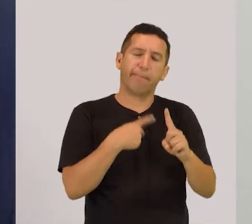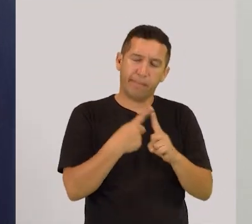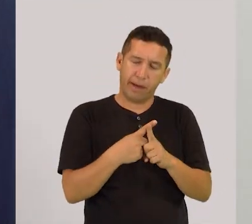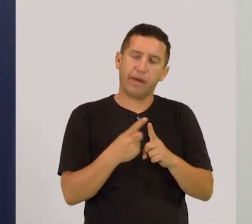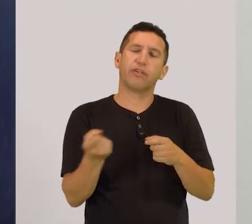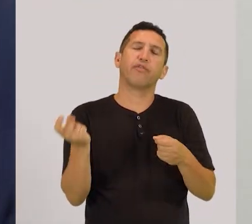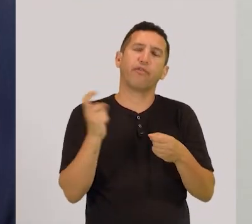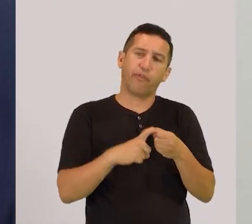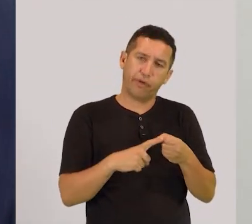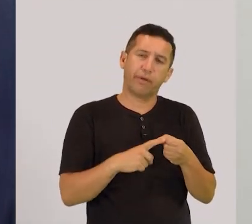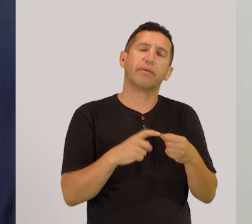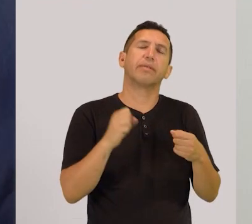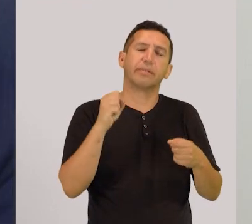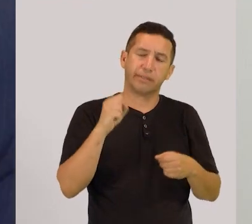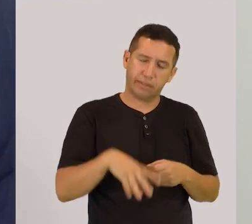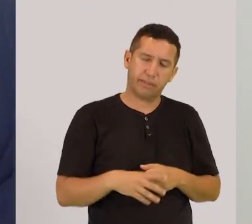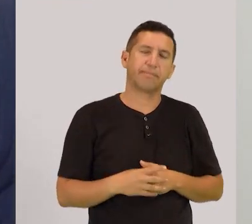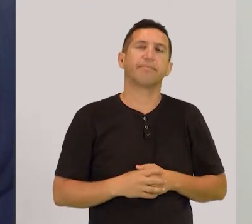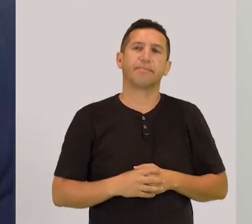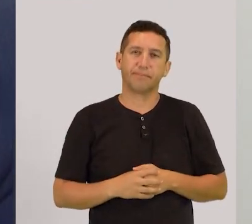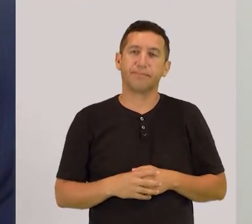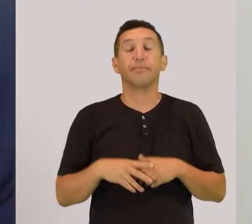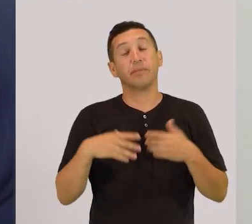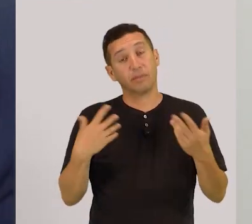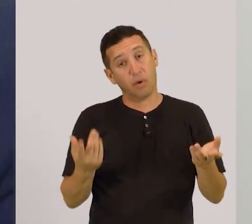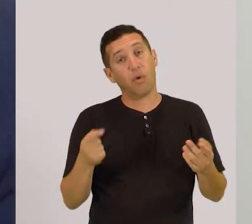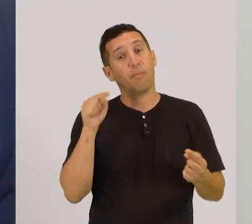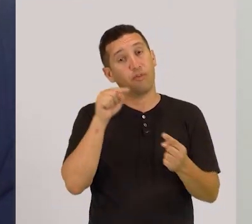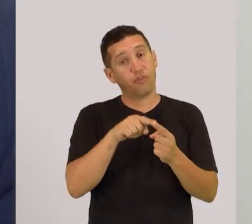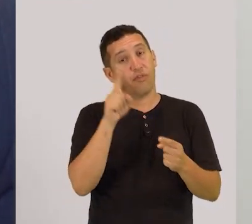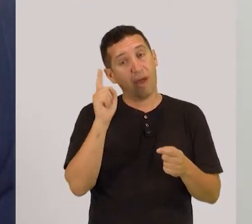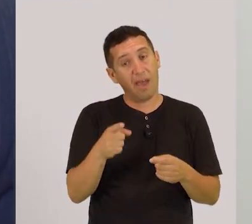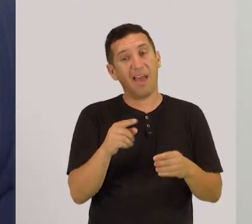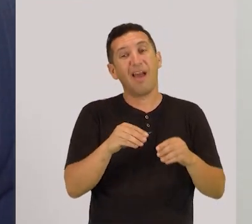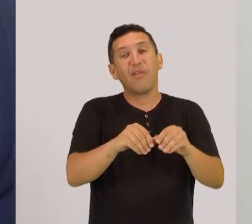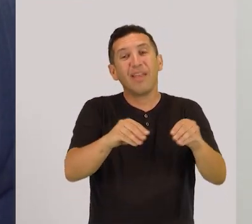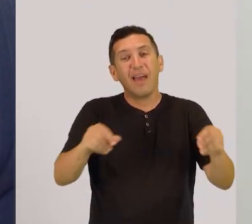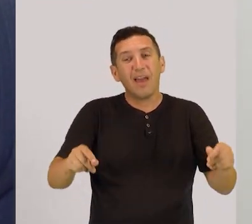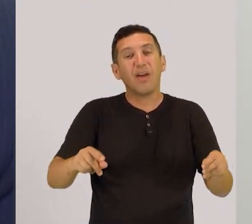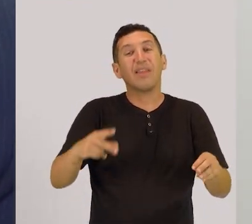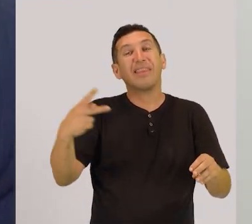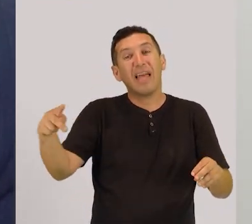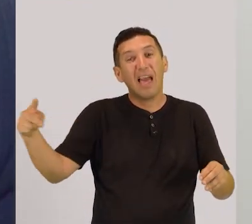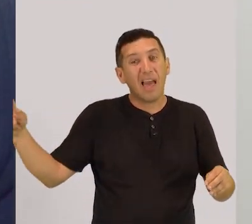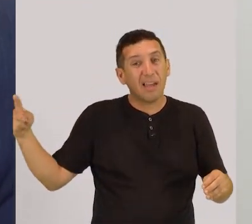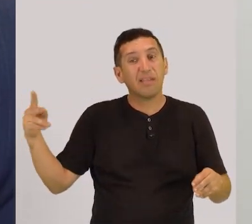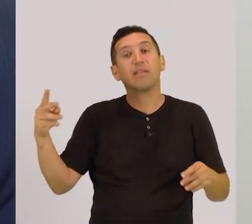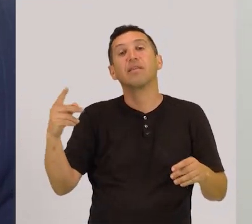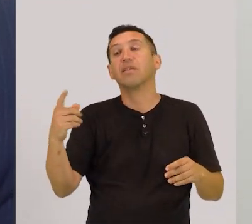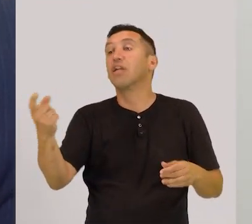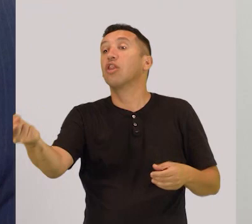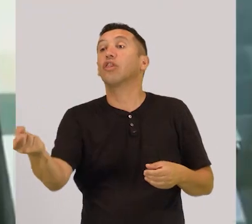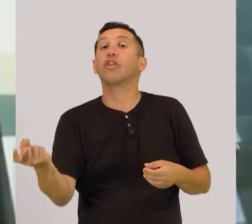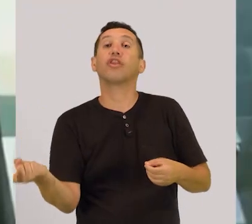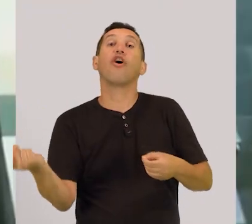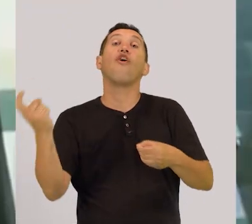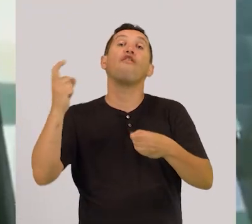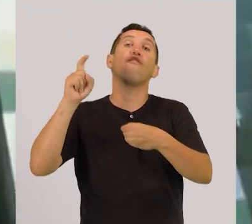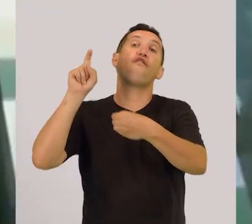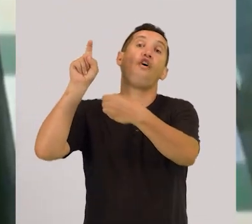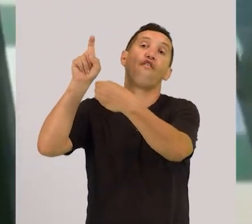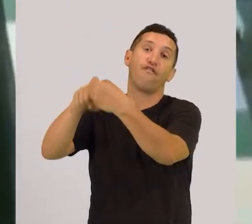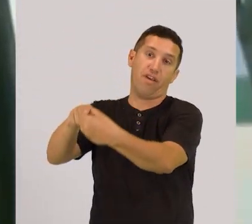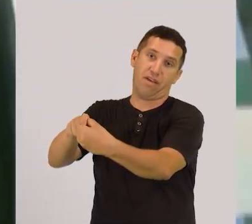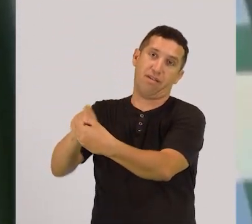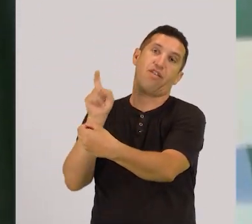parte dessa reparação passa pela devolução dos territórios que essas comunidades ocupam. Por